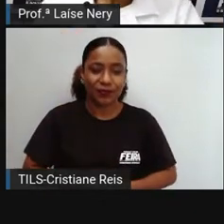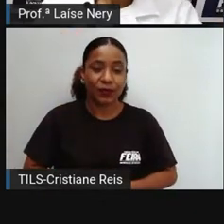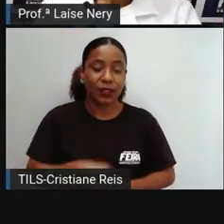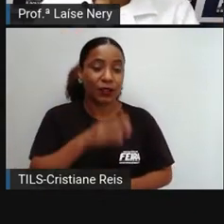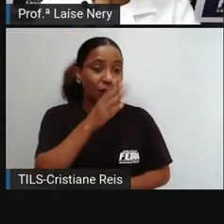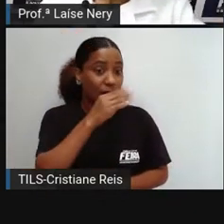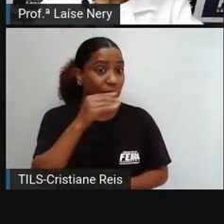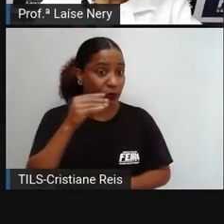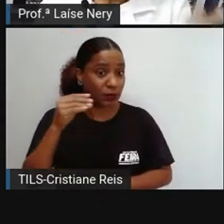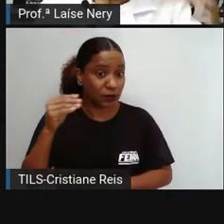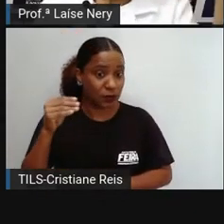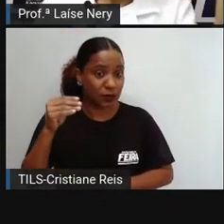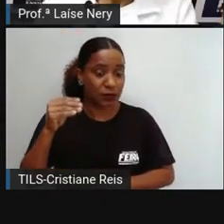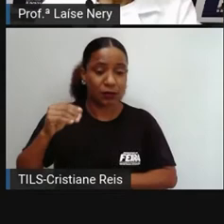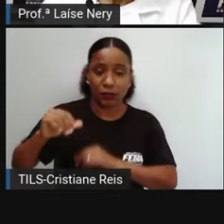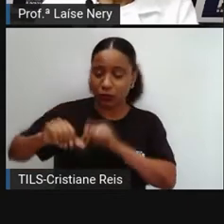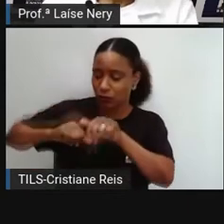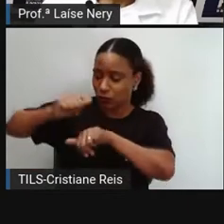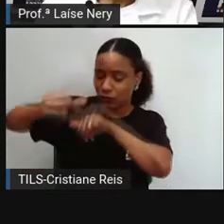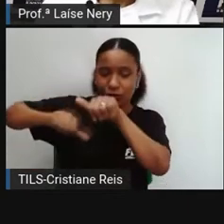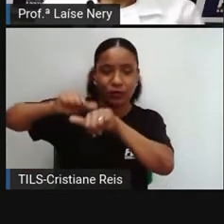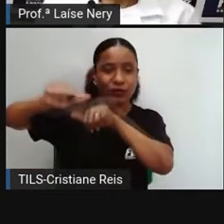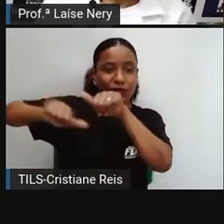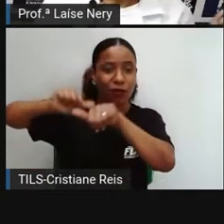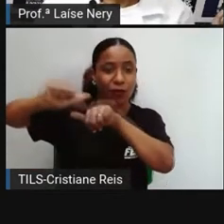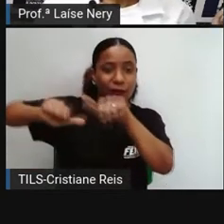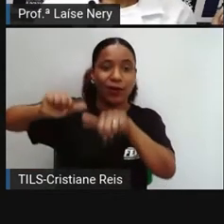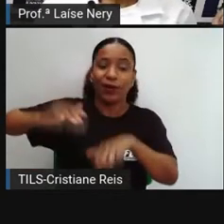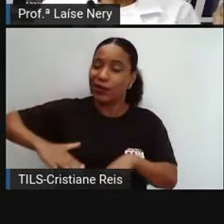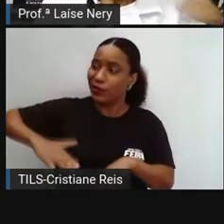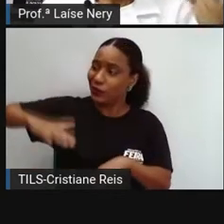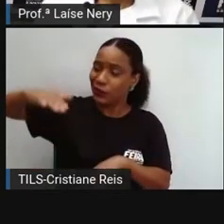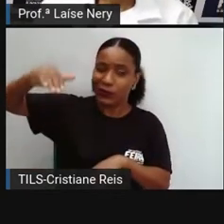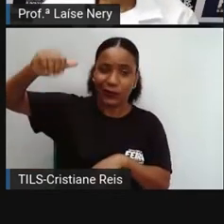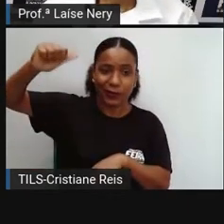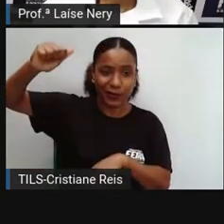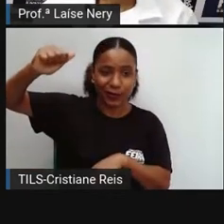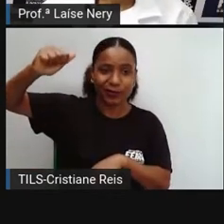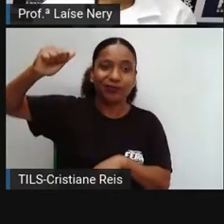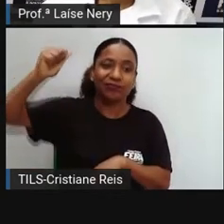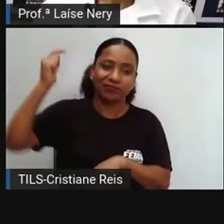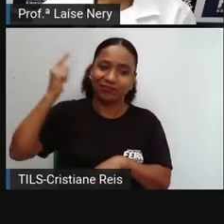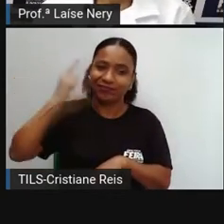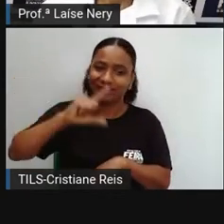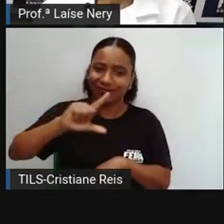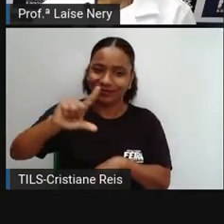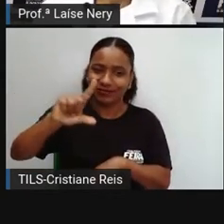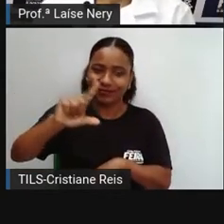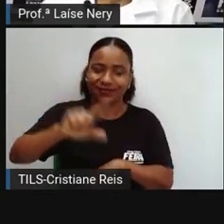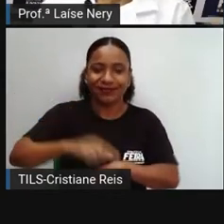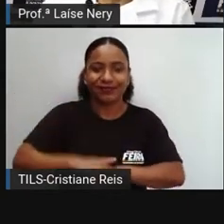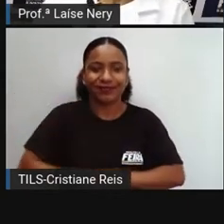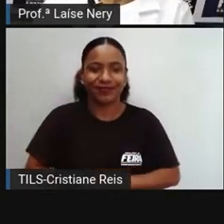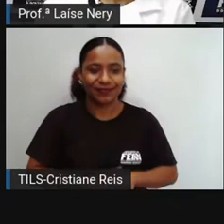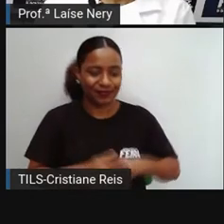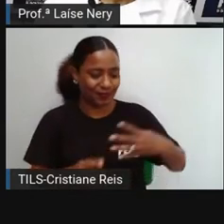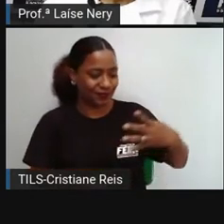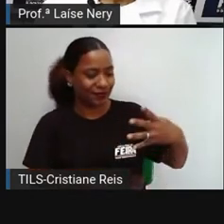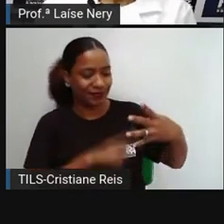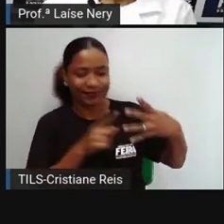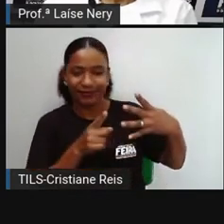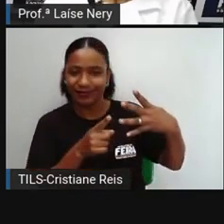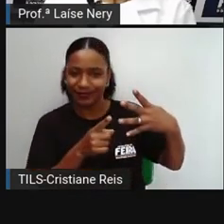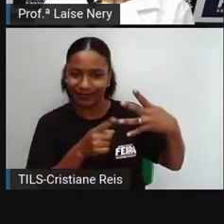para que aquela pessoa se torne um adulto. Agora, para a próxima fase, né? É a fase